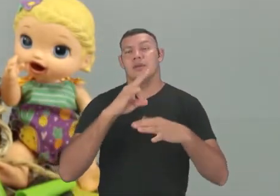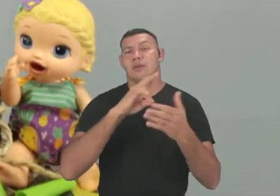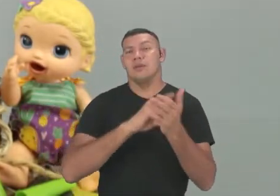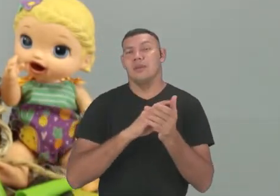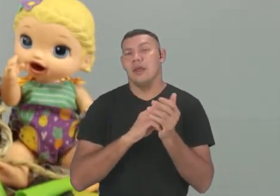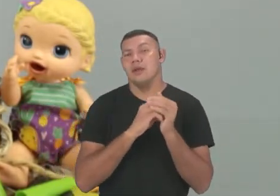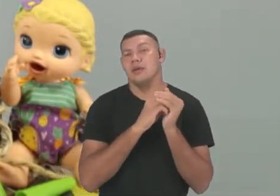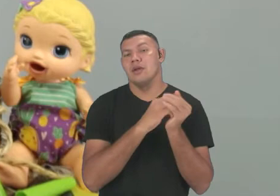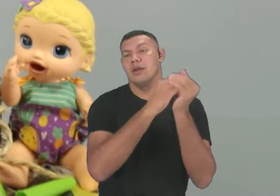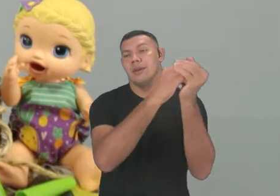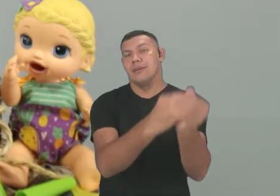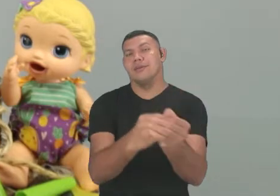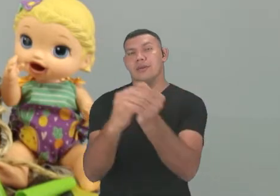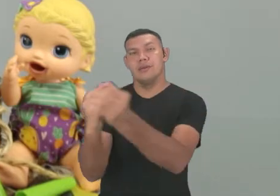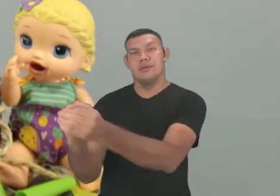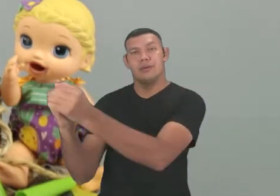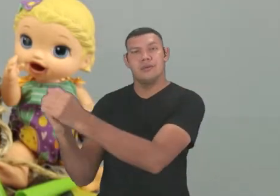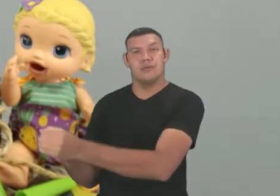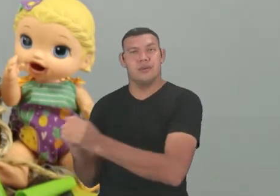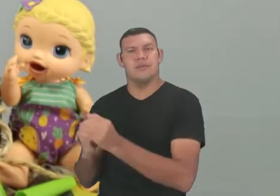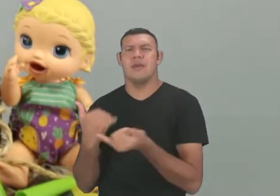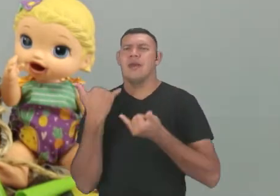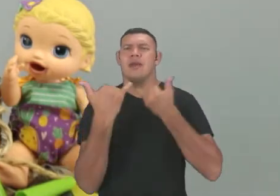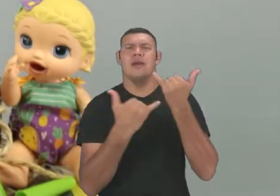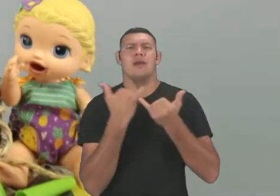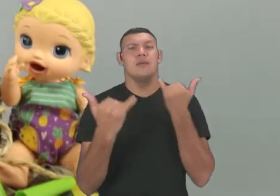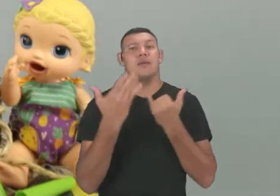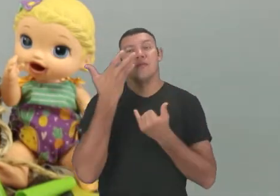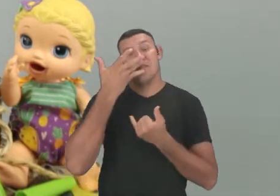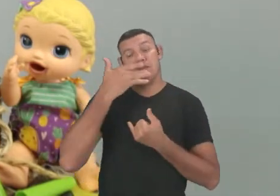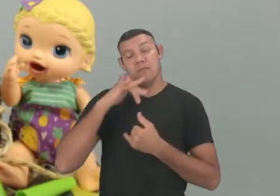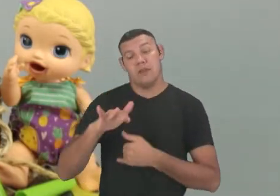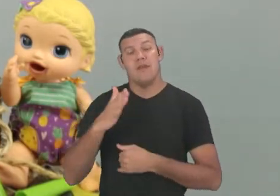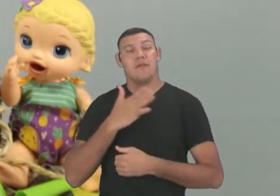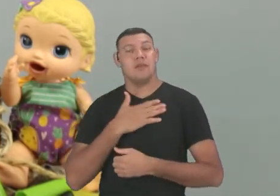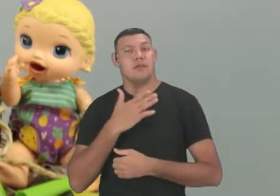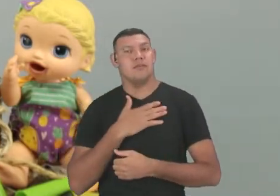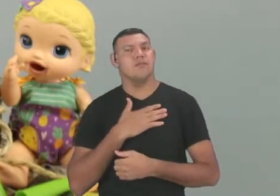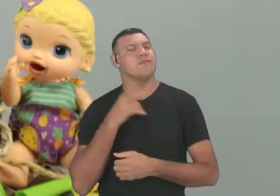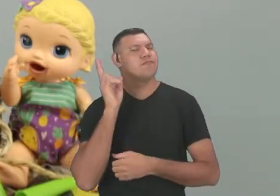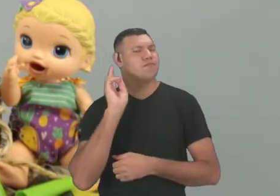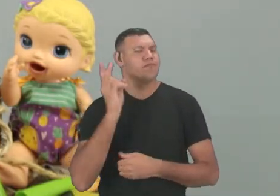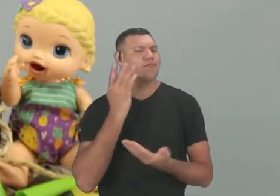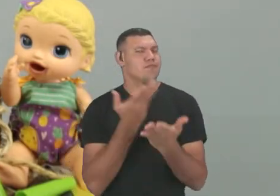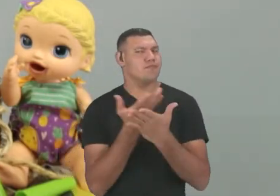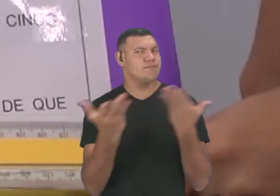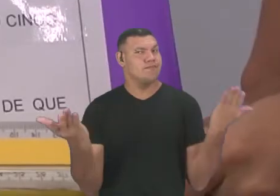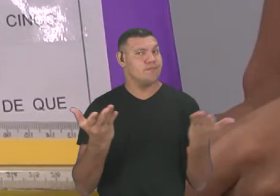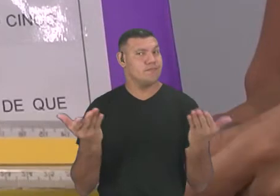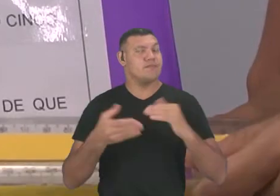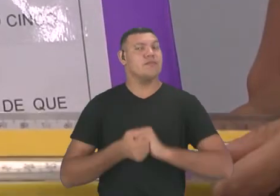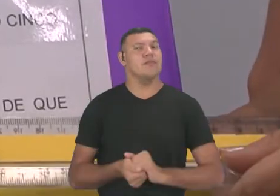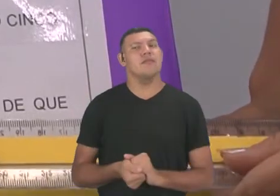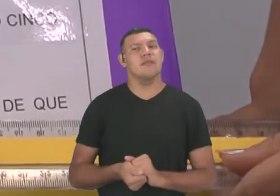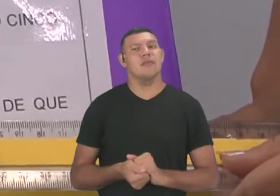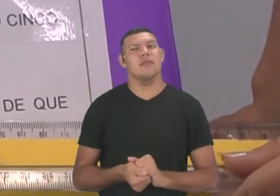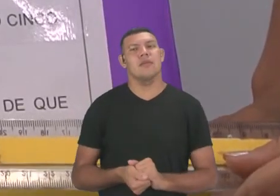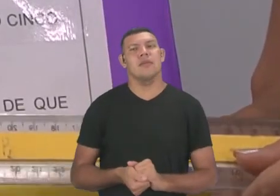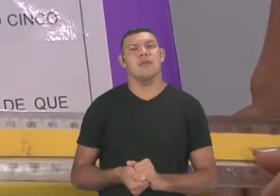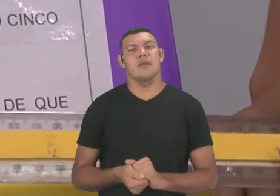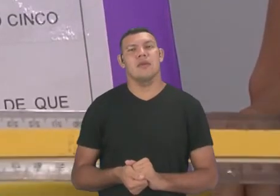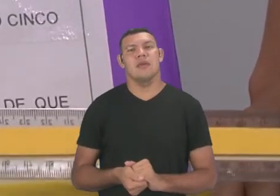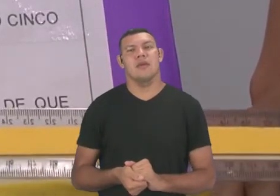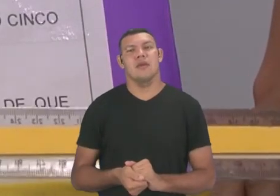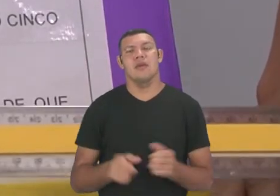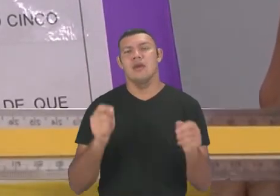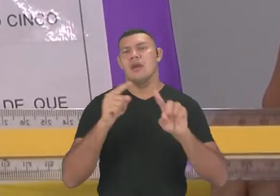passando de cada mãozinha. Também é uma das brincadeiras da minha infância. Mas vamos continuar nossa aula. Do que é feito a